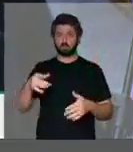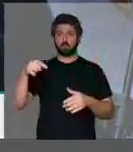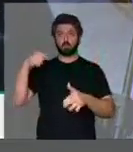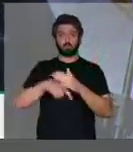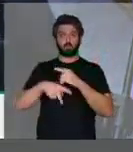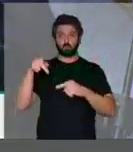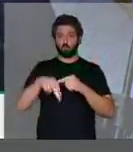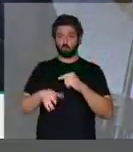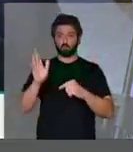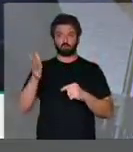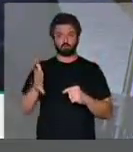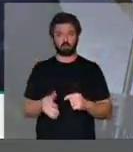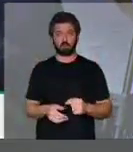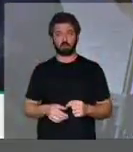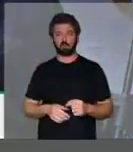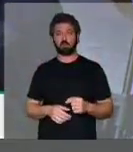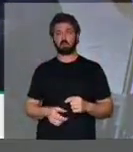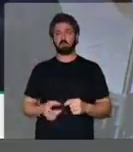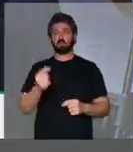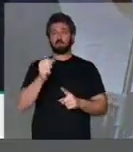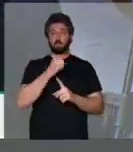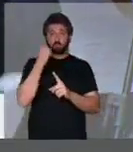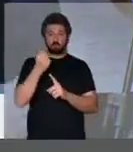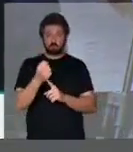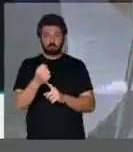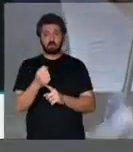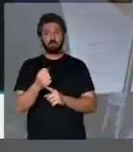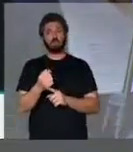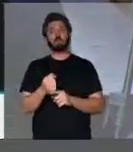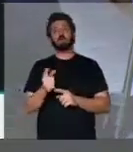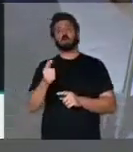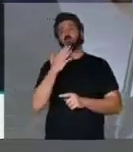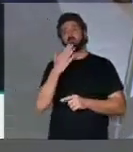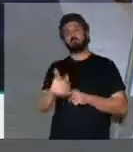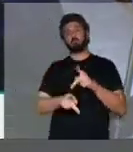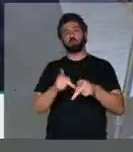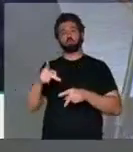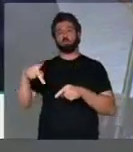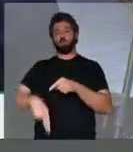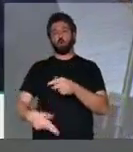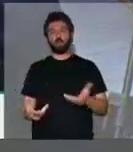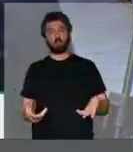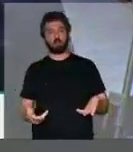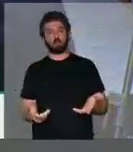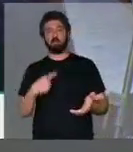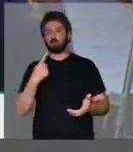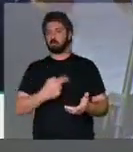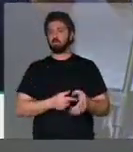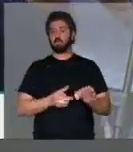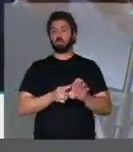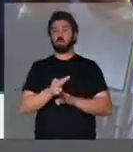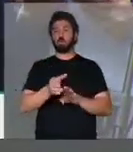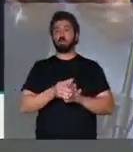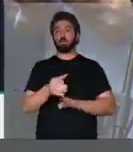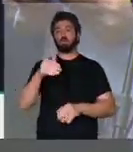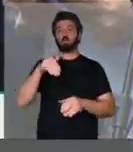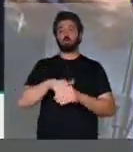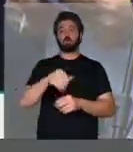profundo corte em recursos sociais que servem ao povo brasileiro por isso, nós vamos encaminhar o voto não